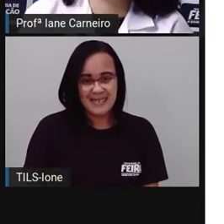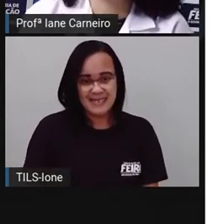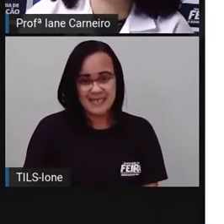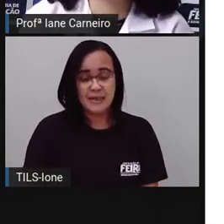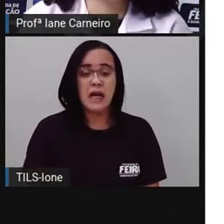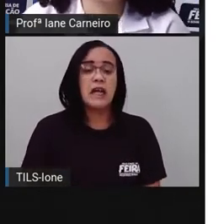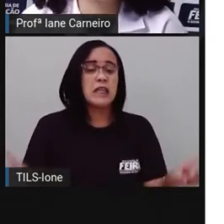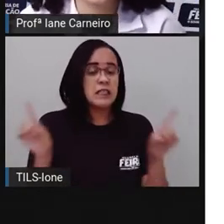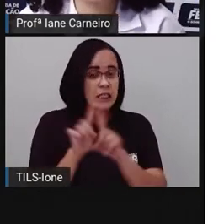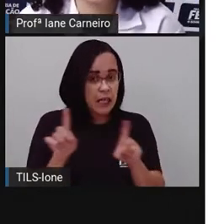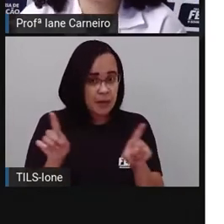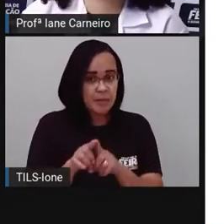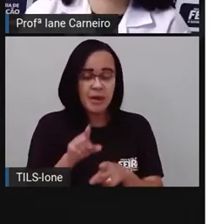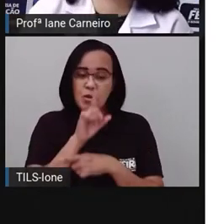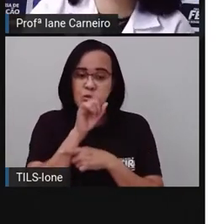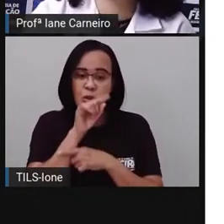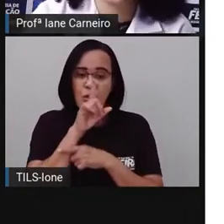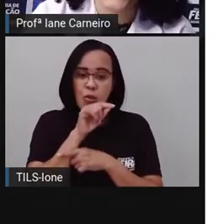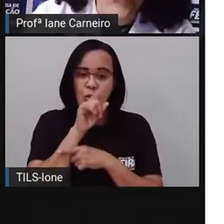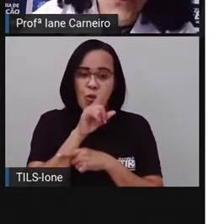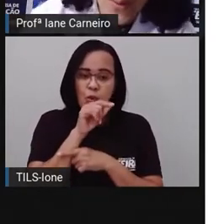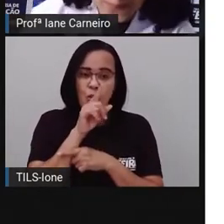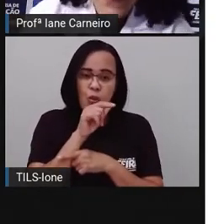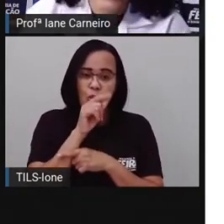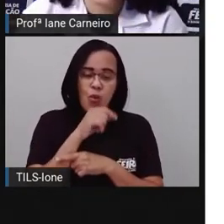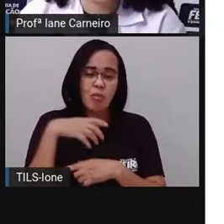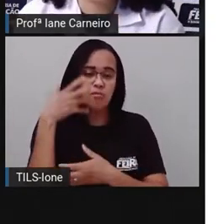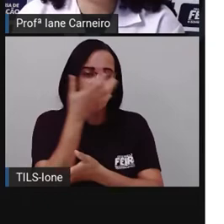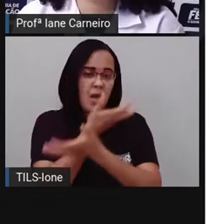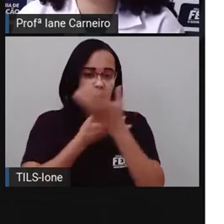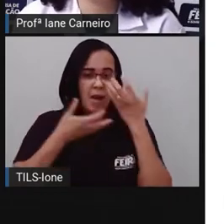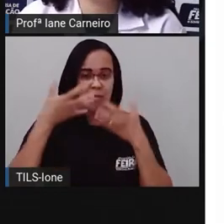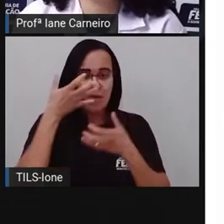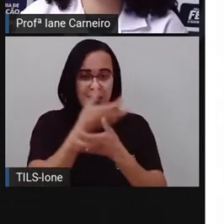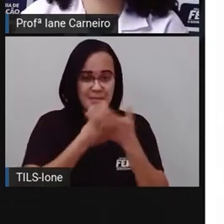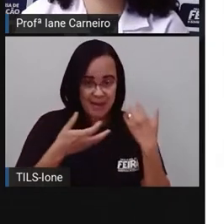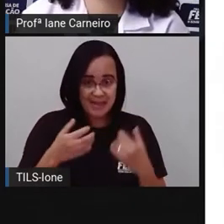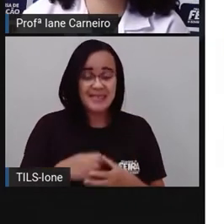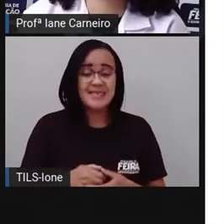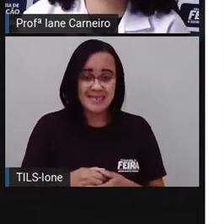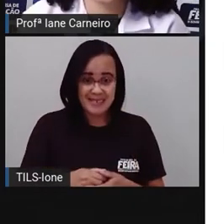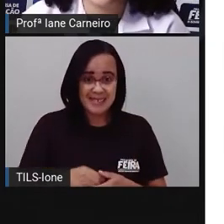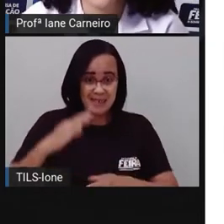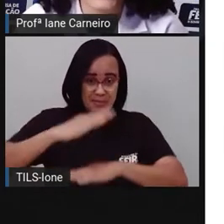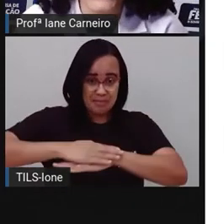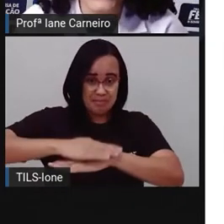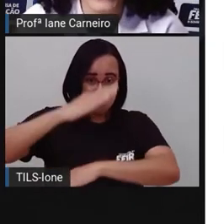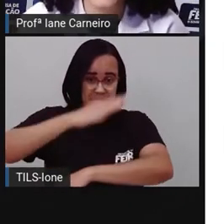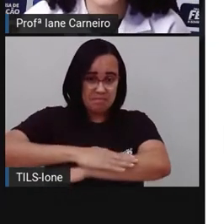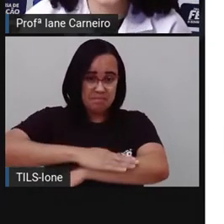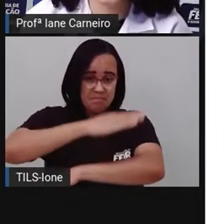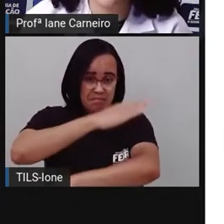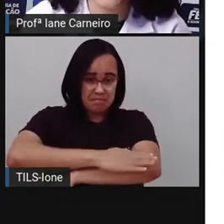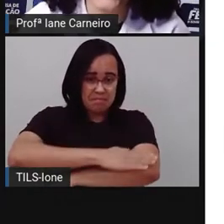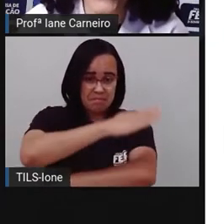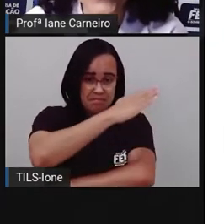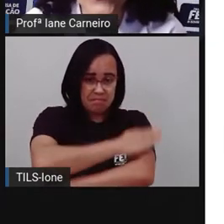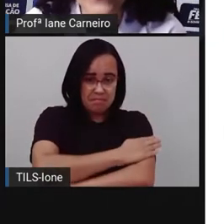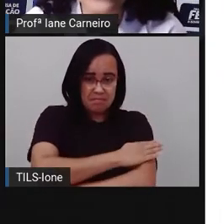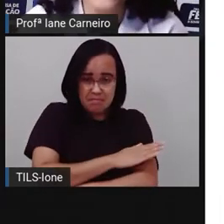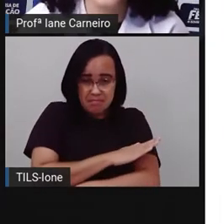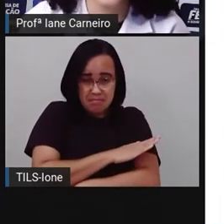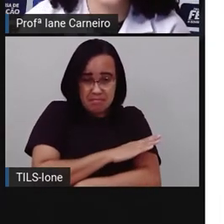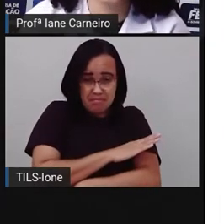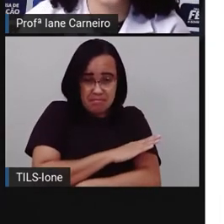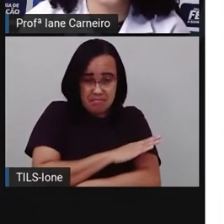Aparece também o senhor Sabiá, né? Que é cantor. Aparece o sapo, né? O senhor sapo-cururu.